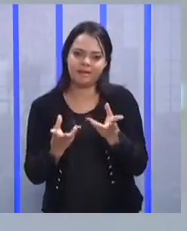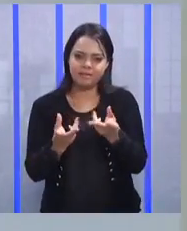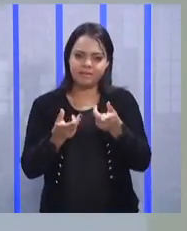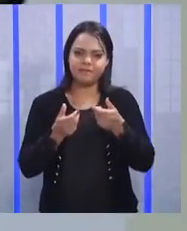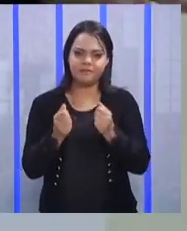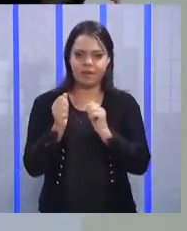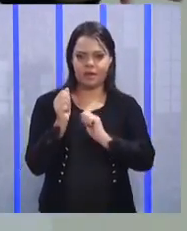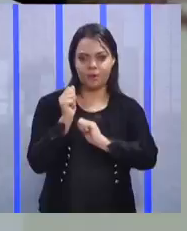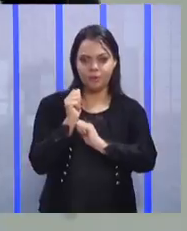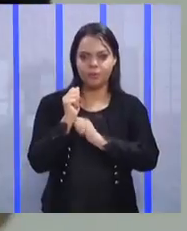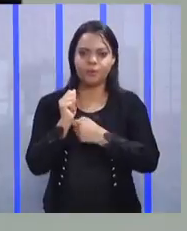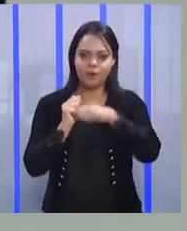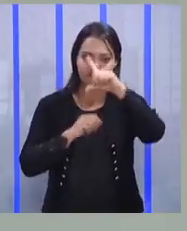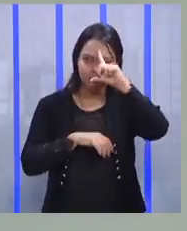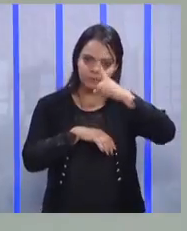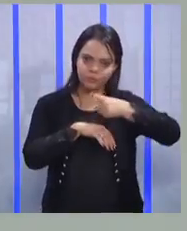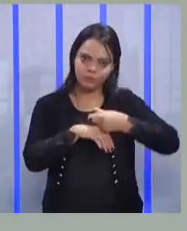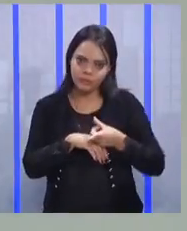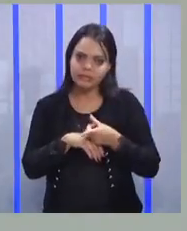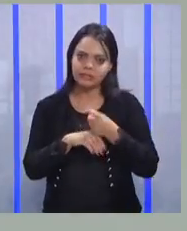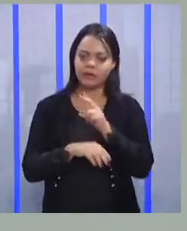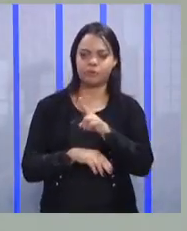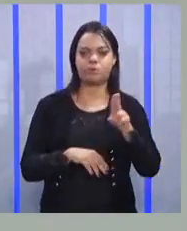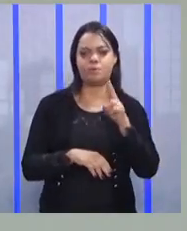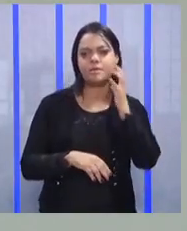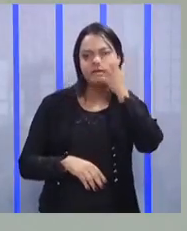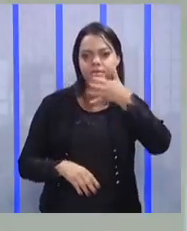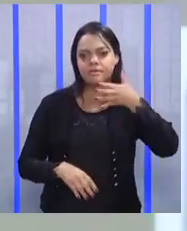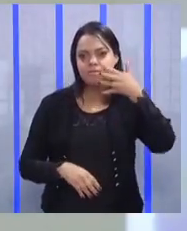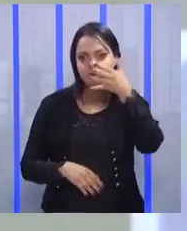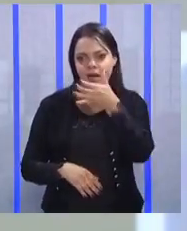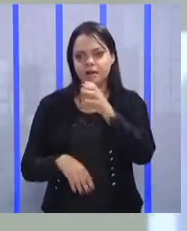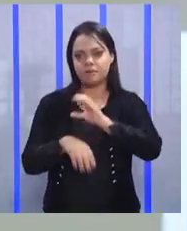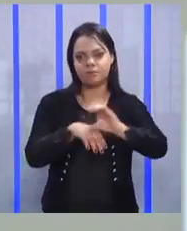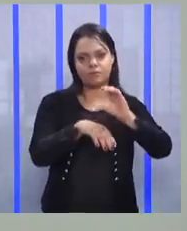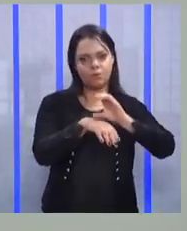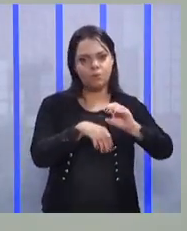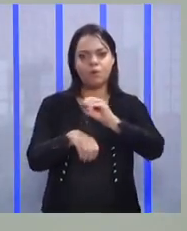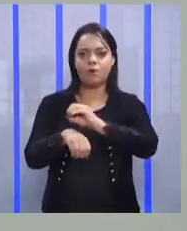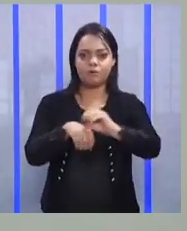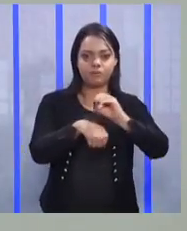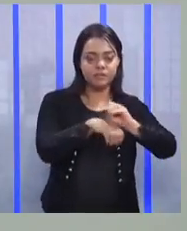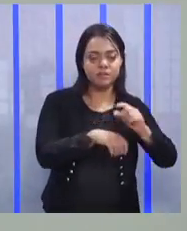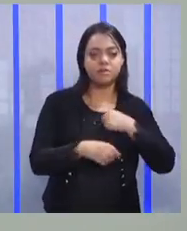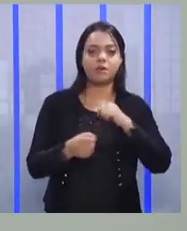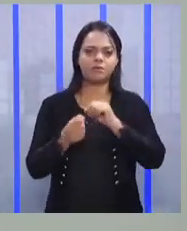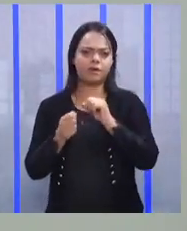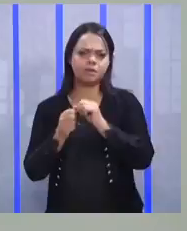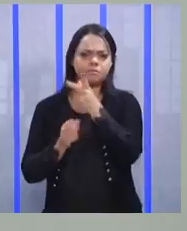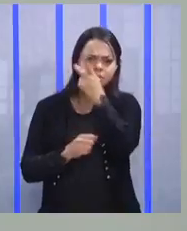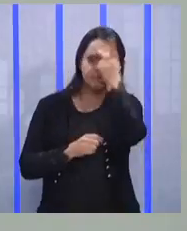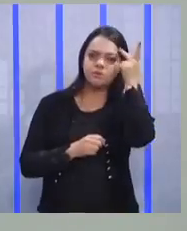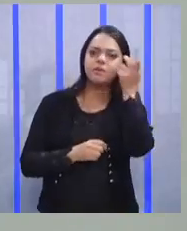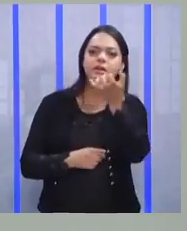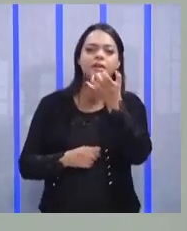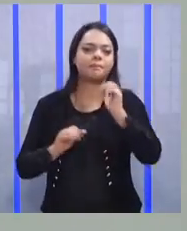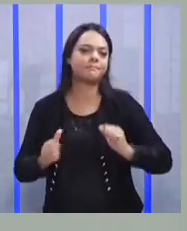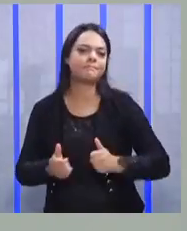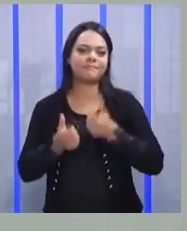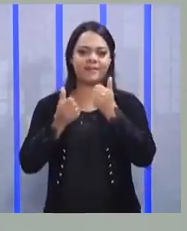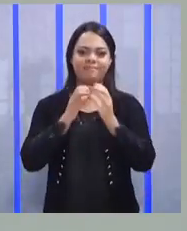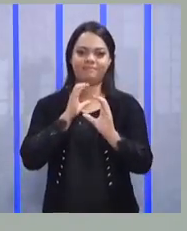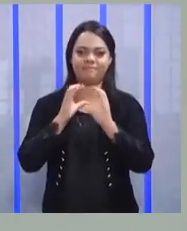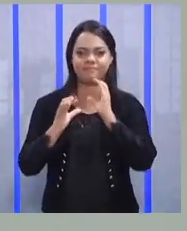o segredo dos grandes líderes, é o nome da minha palestra, é o nome do meu workshop também, é o treinamento que eu faço para as pessoas que querem melhorar a sua